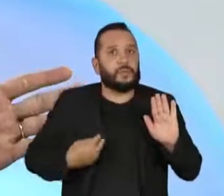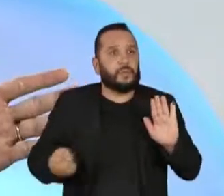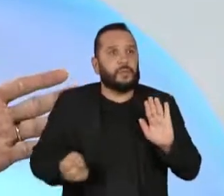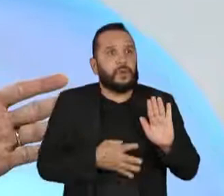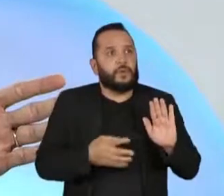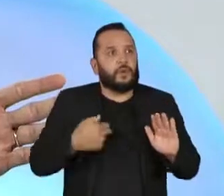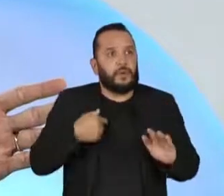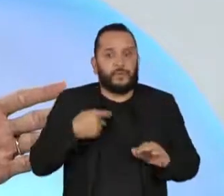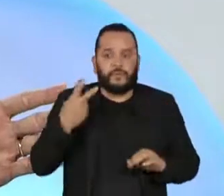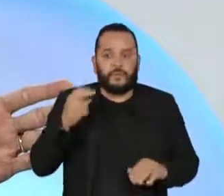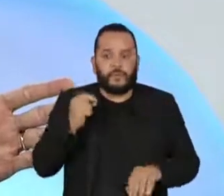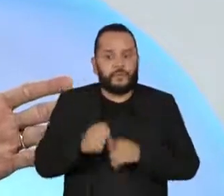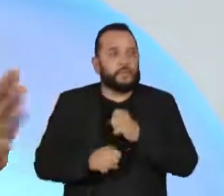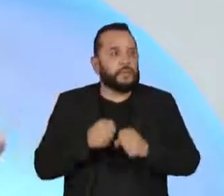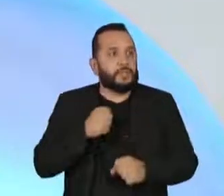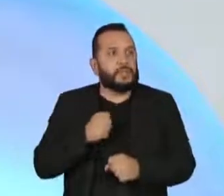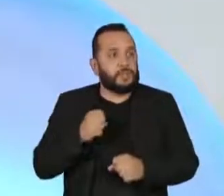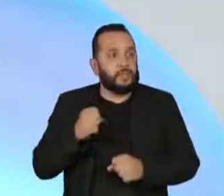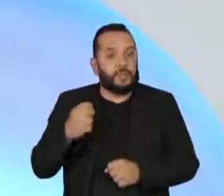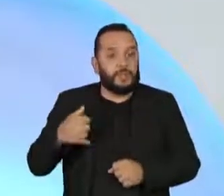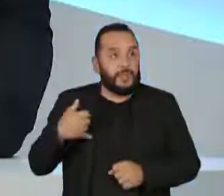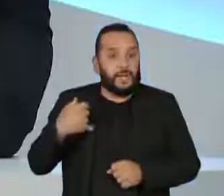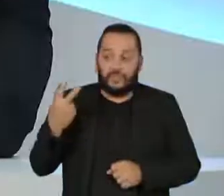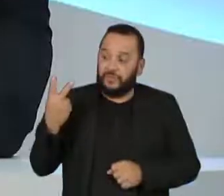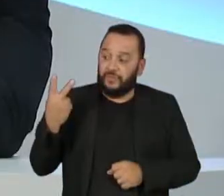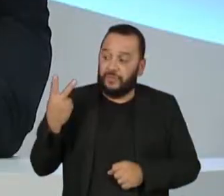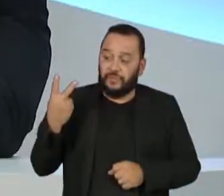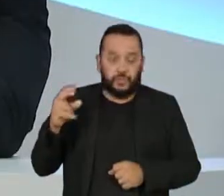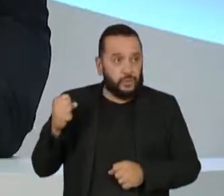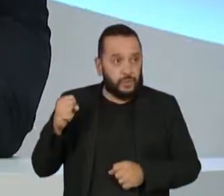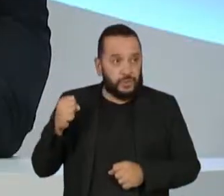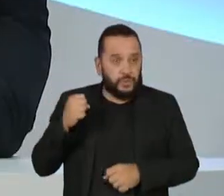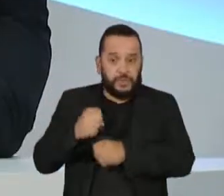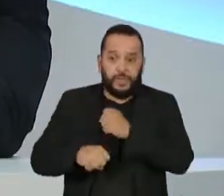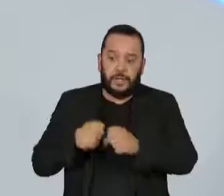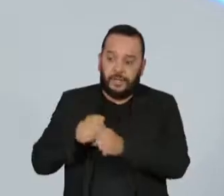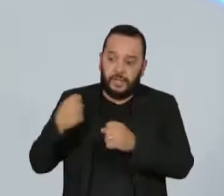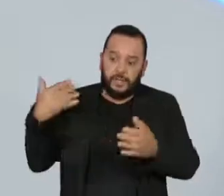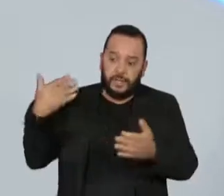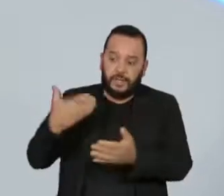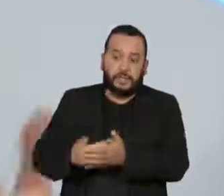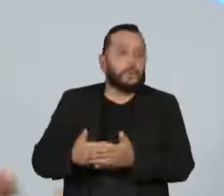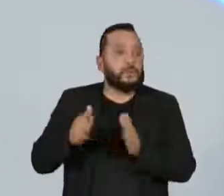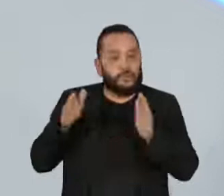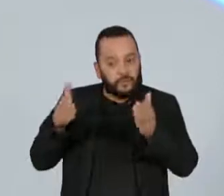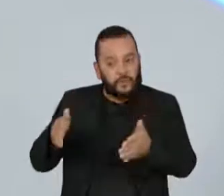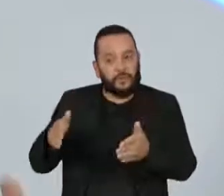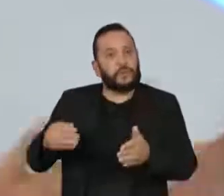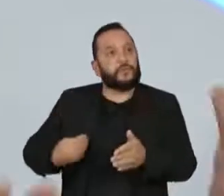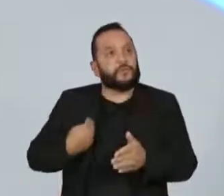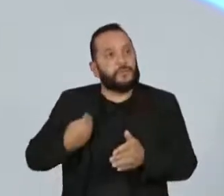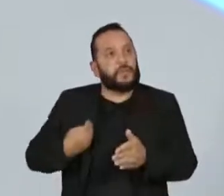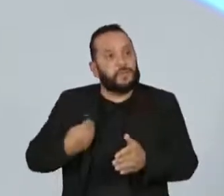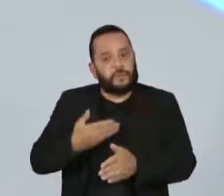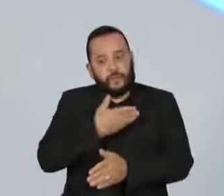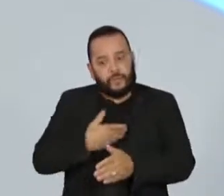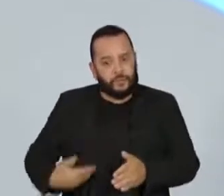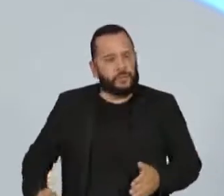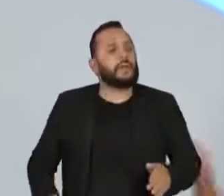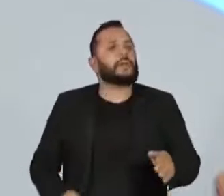desde os 20 anos dedicado à vida pública, tenho meus negócios privados, vivo dos meus negócios privados, mas quero agora